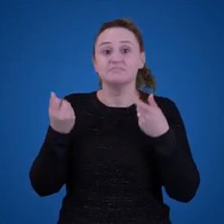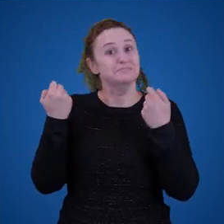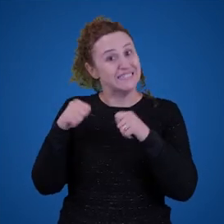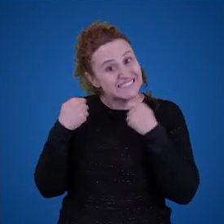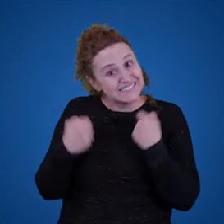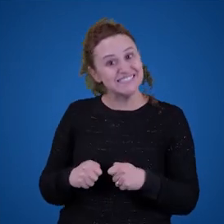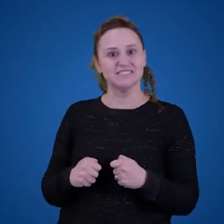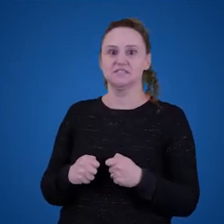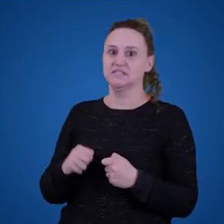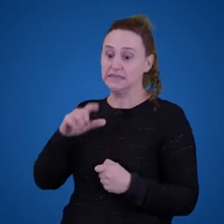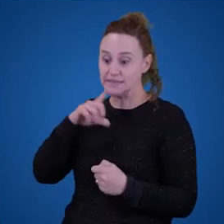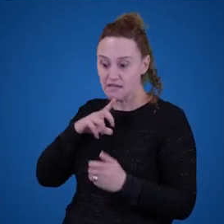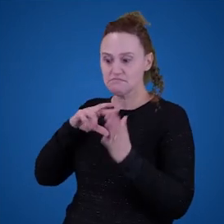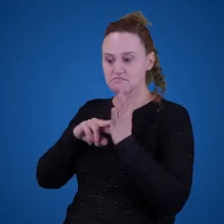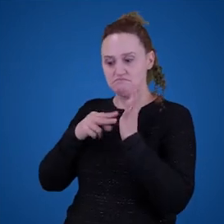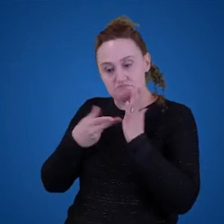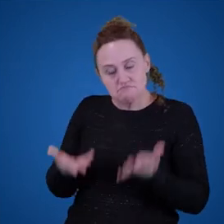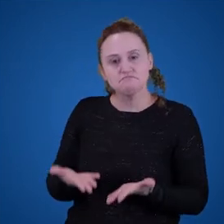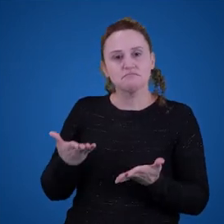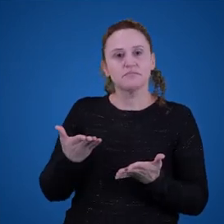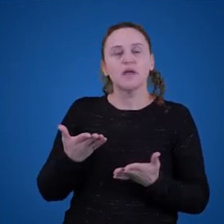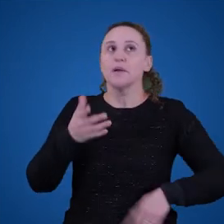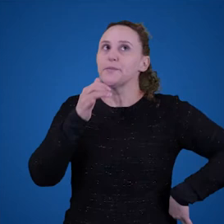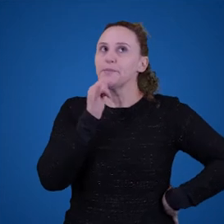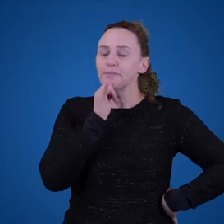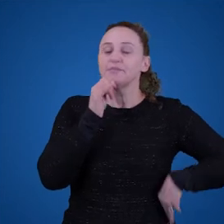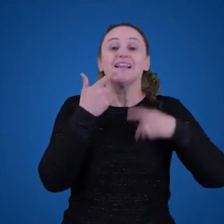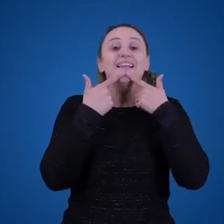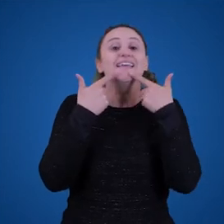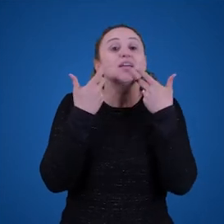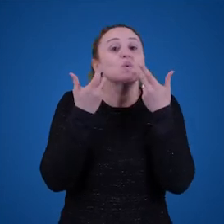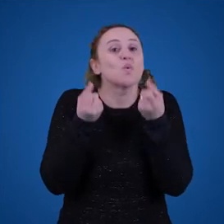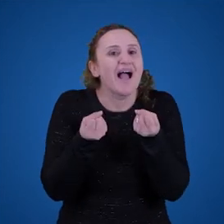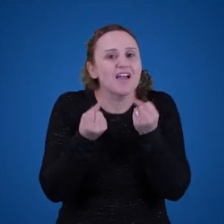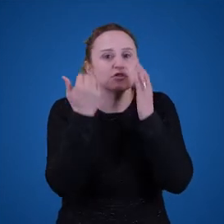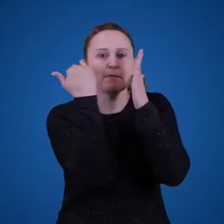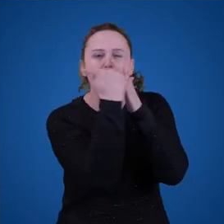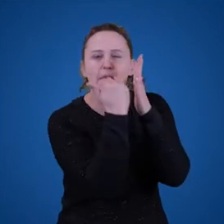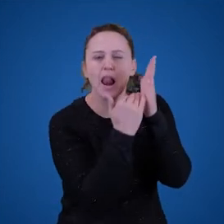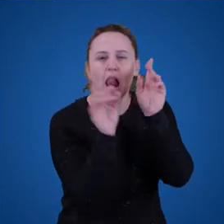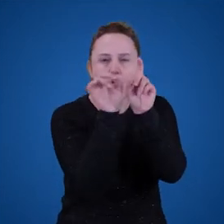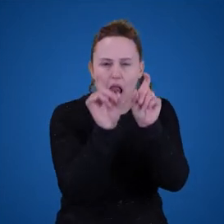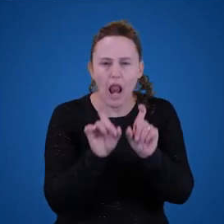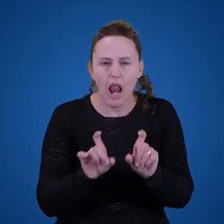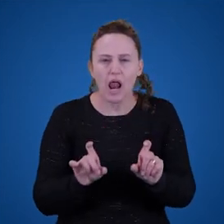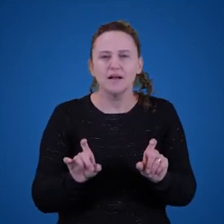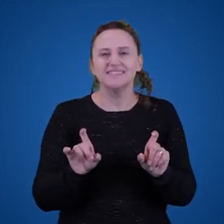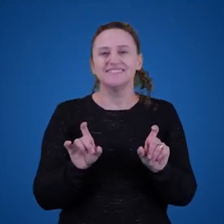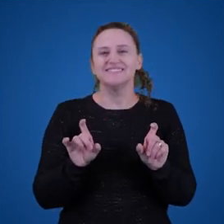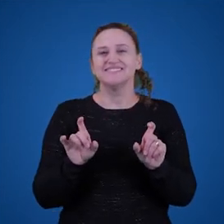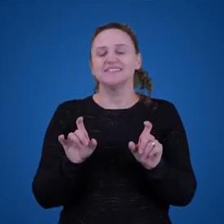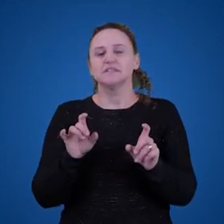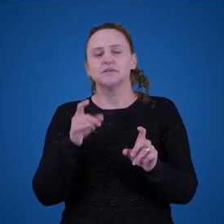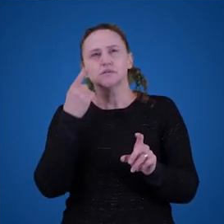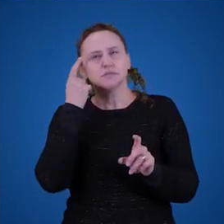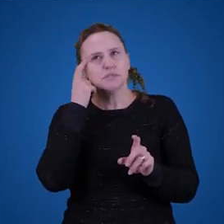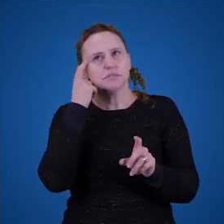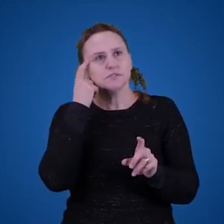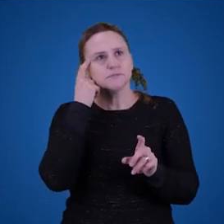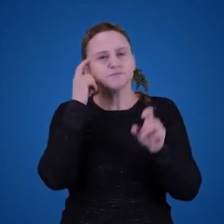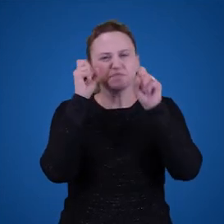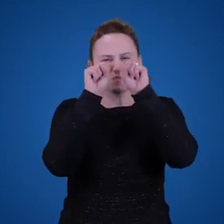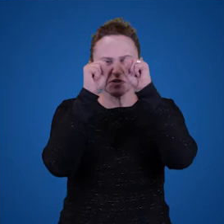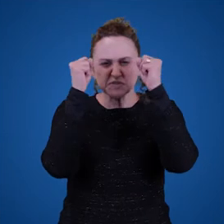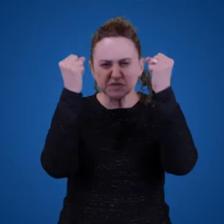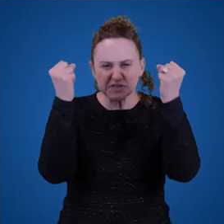pensem, por exemplo, em linguagens de programação, né? sozinha, né, separada de um computador ou de um programa, cada